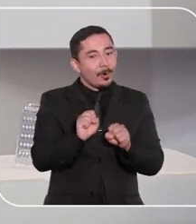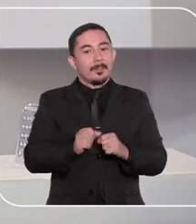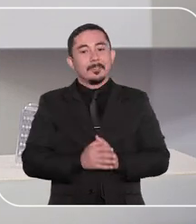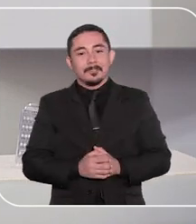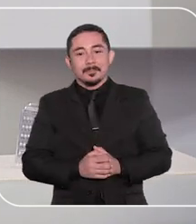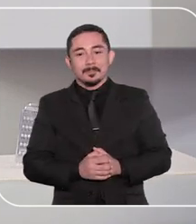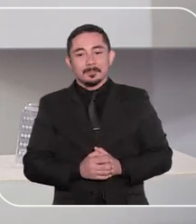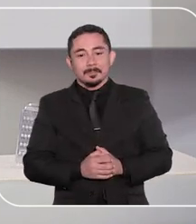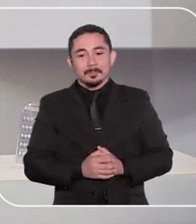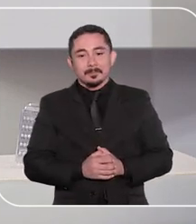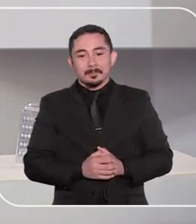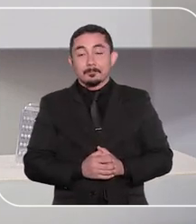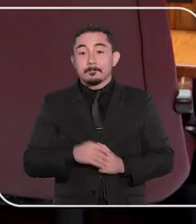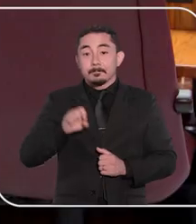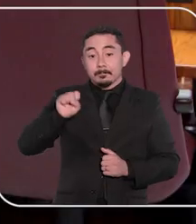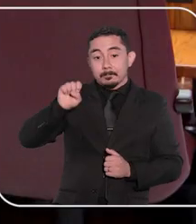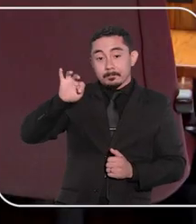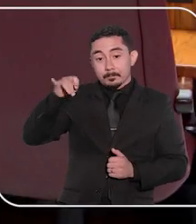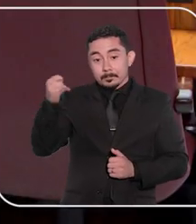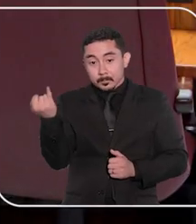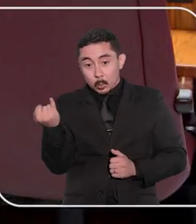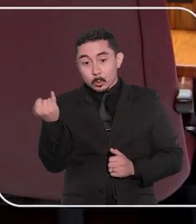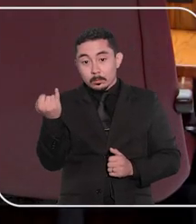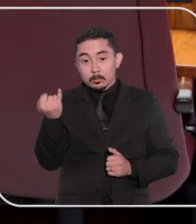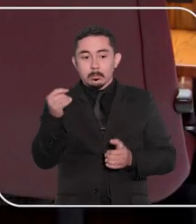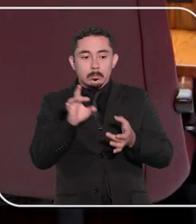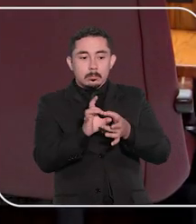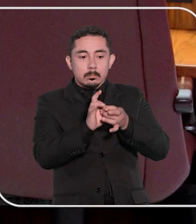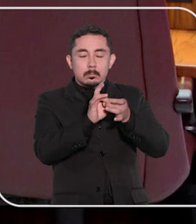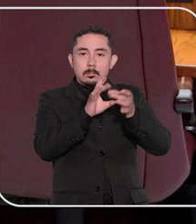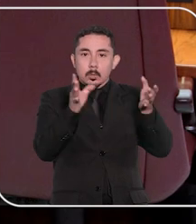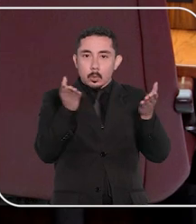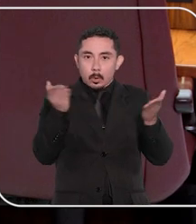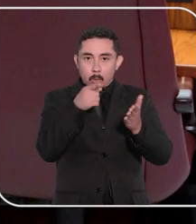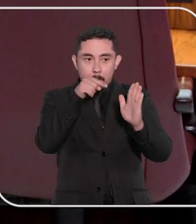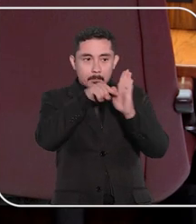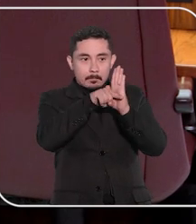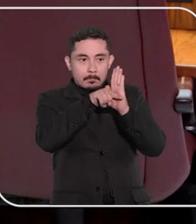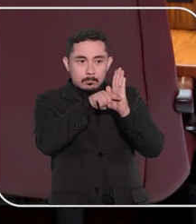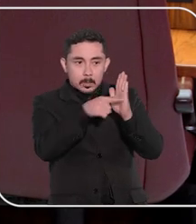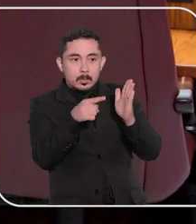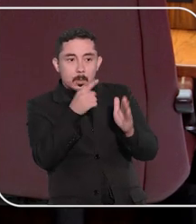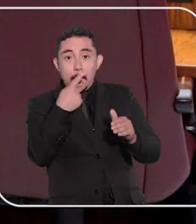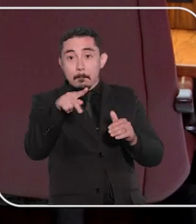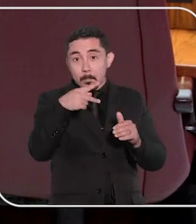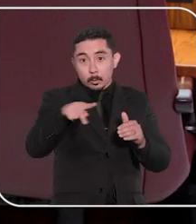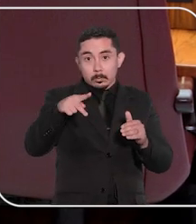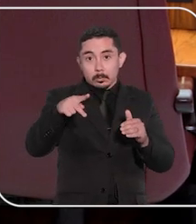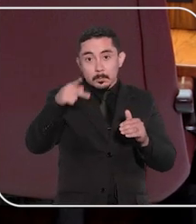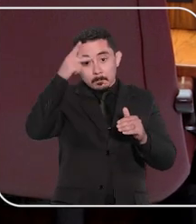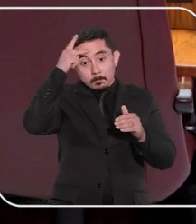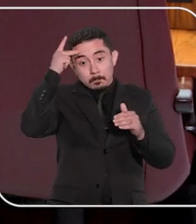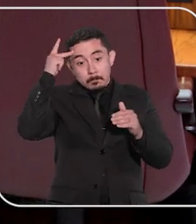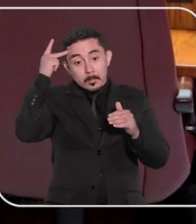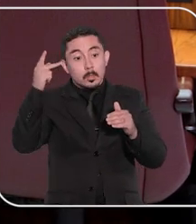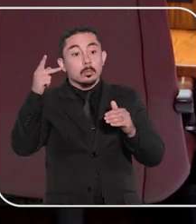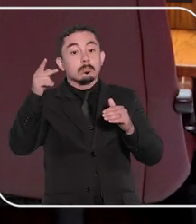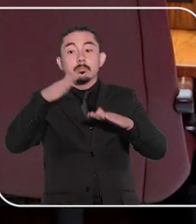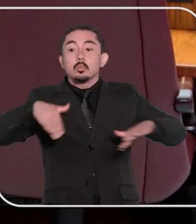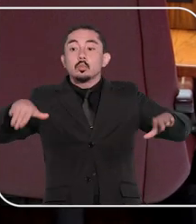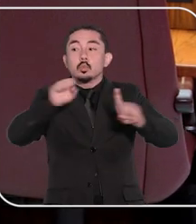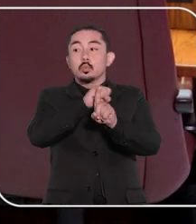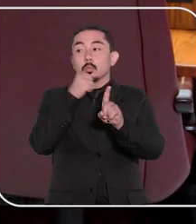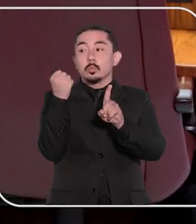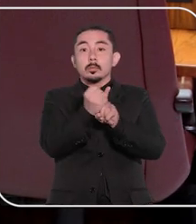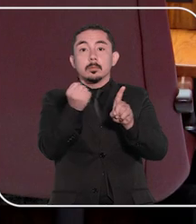oportunidade. O Superior Tribunal de Justiça disponibilizou uma consulta pública para saber o que a sociedade espera